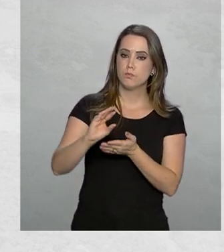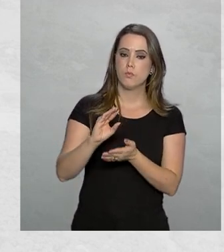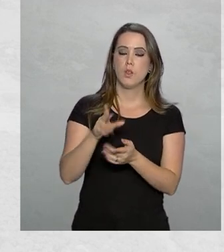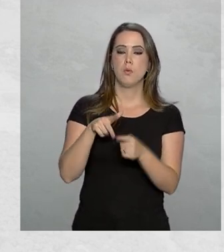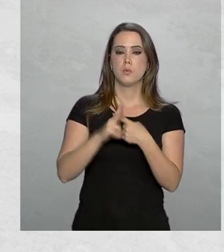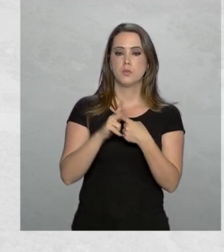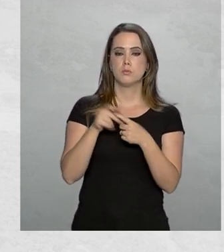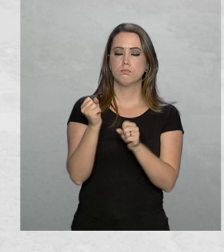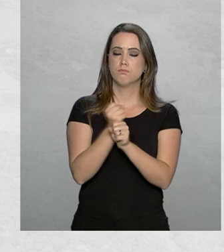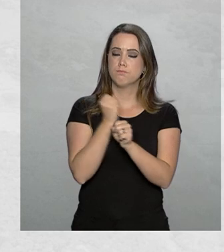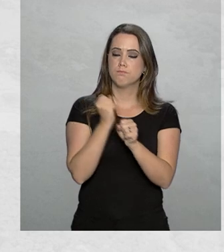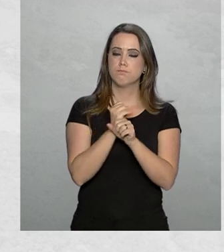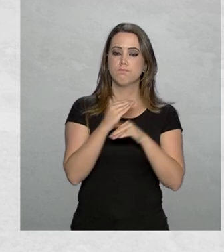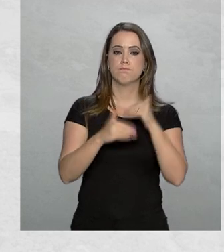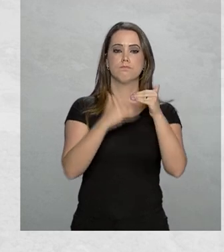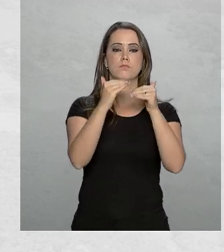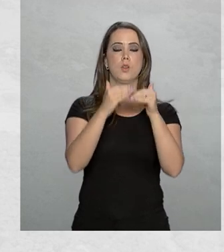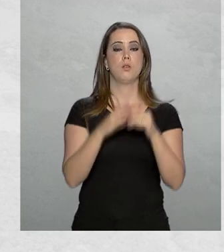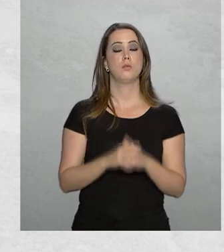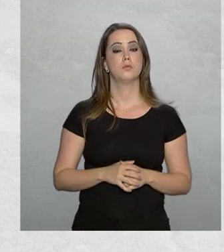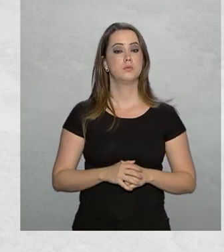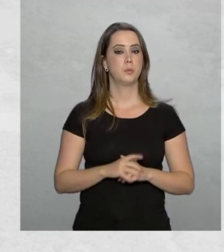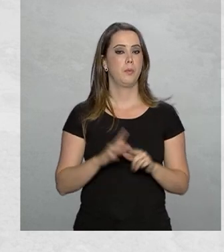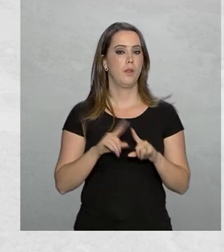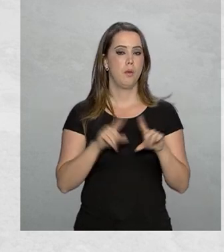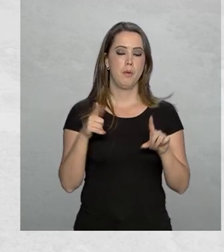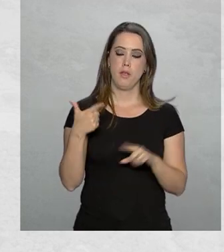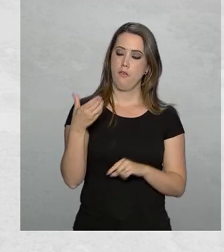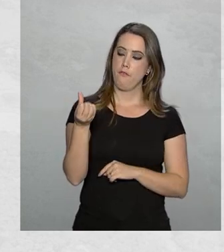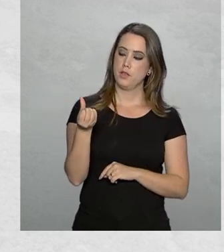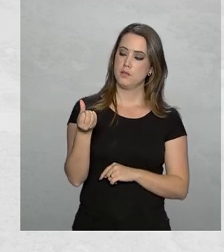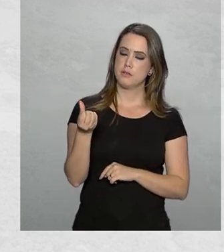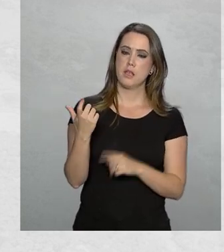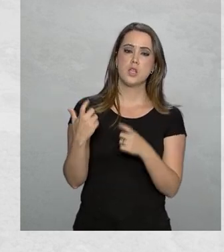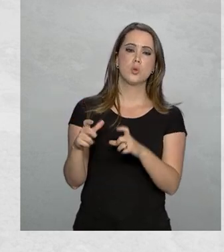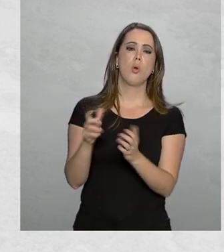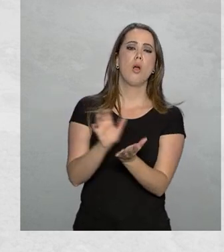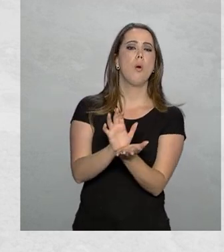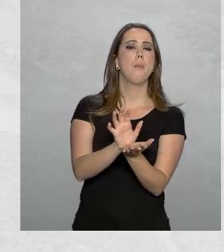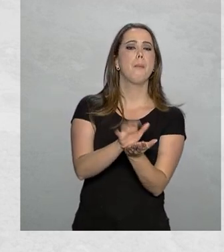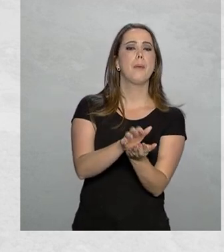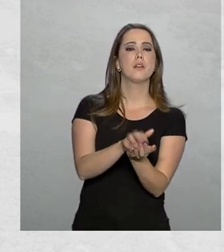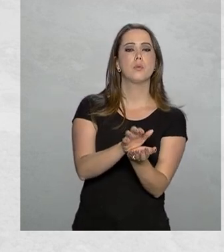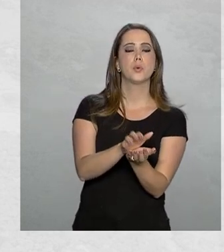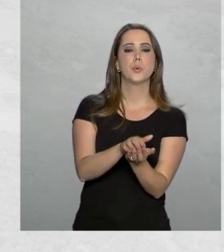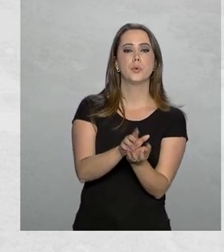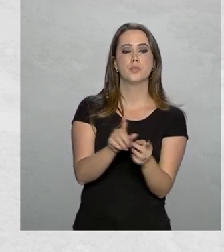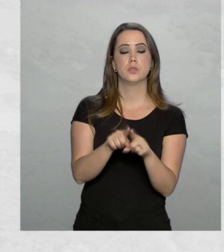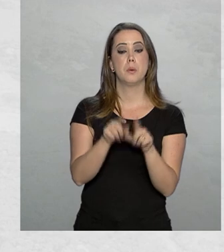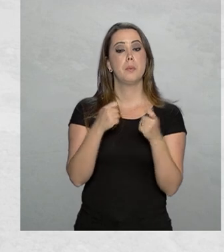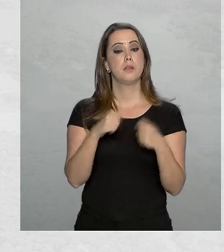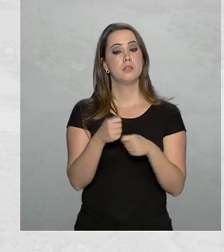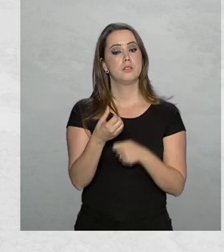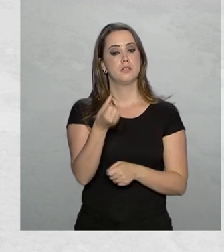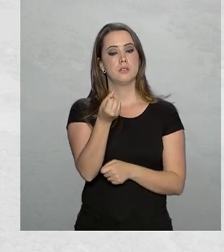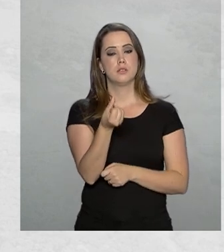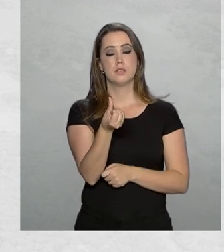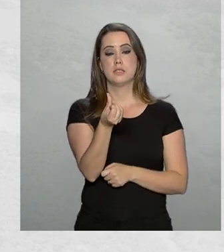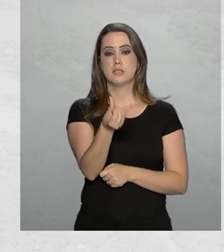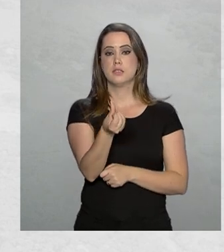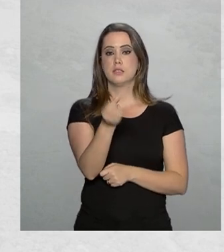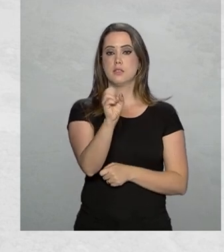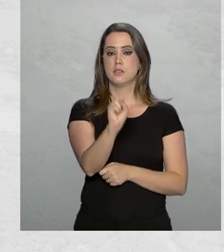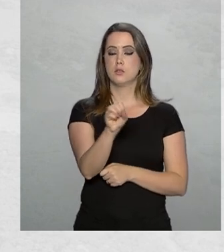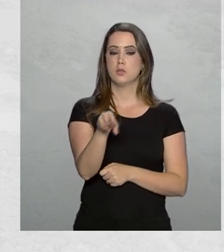serem revitalizadas. Já as 26 barragens de Pernambuco vão precisar de 68 milhões de